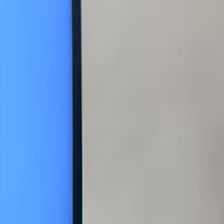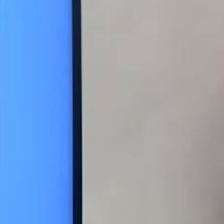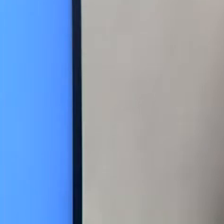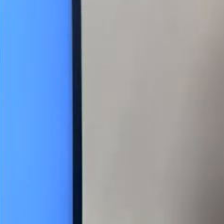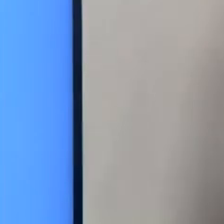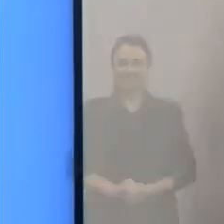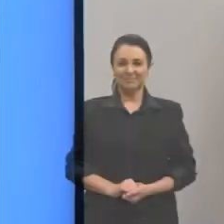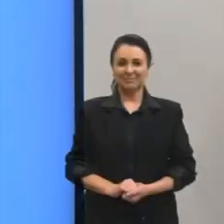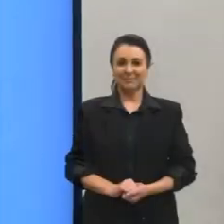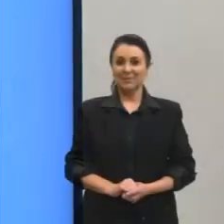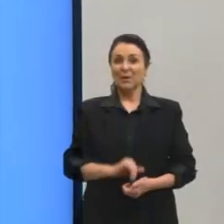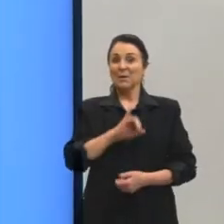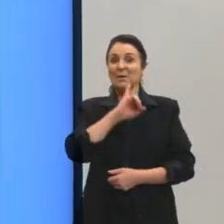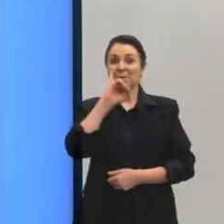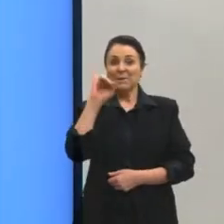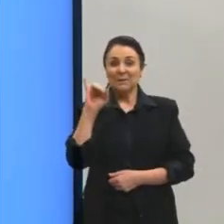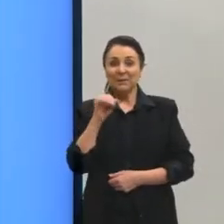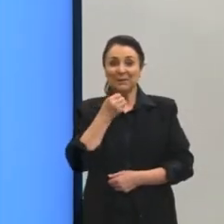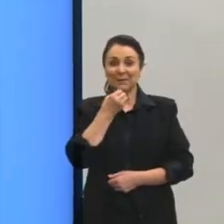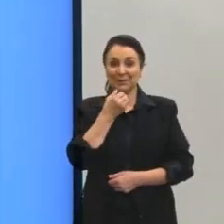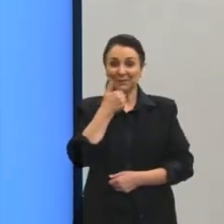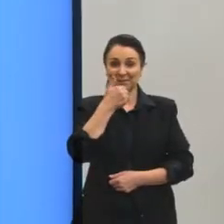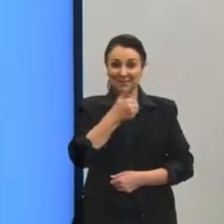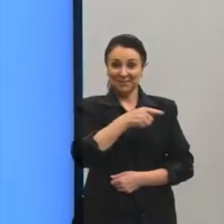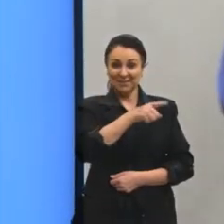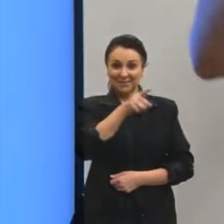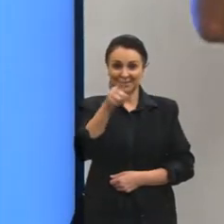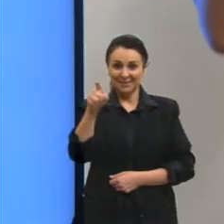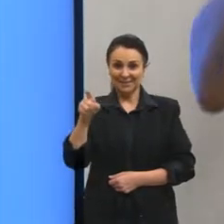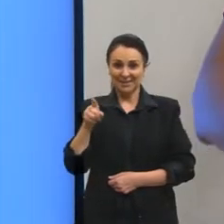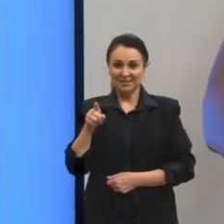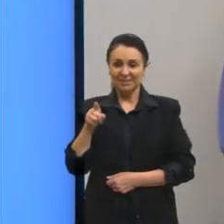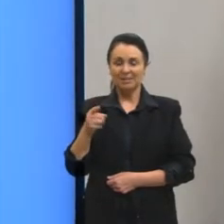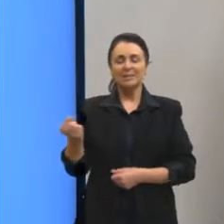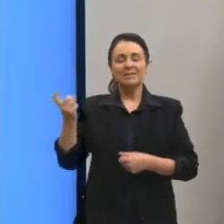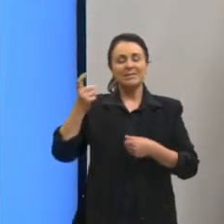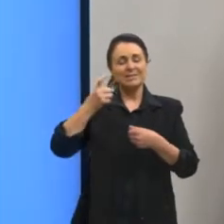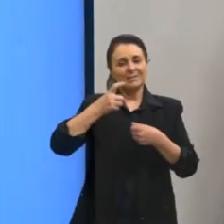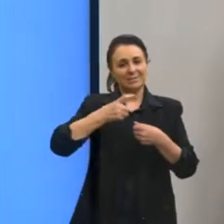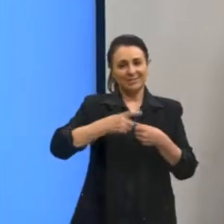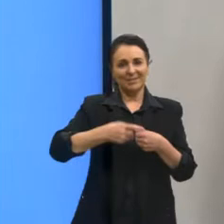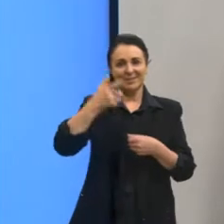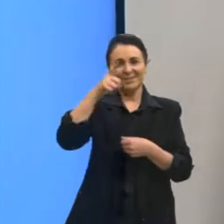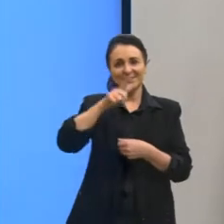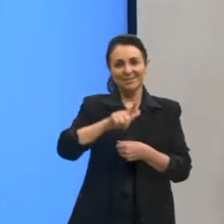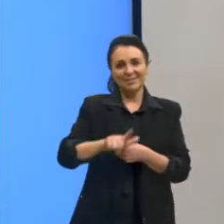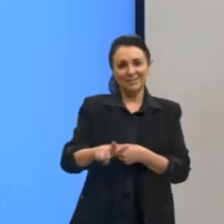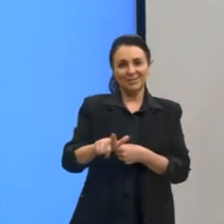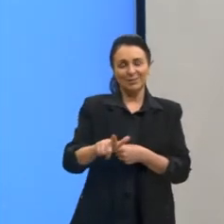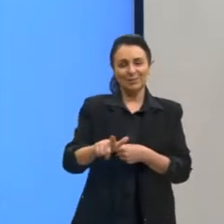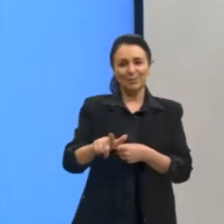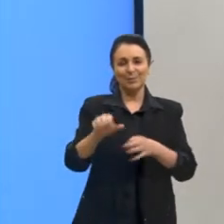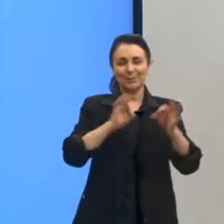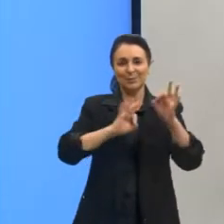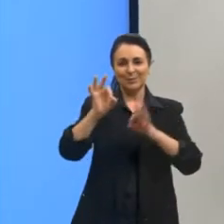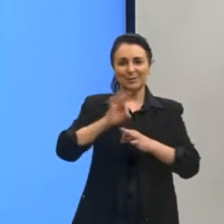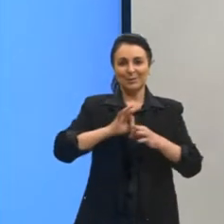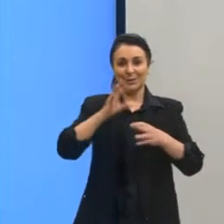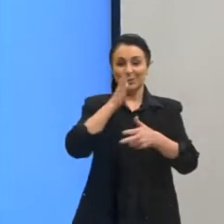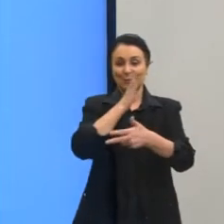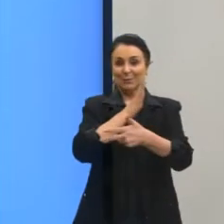E aí, galerinha, beleza? Tudo tranquilo? Estamos de volta, então, mais uma vez aqui no Projeto Pré-Enem.